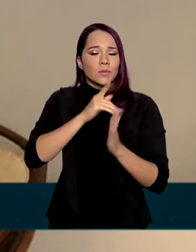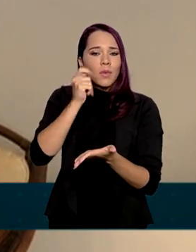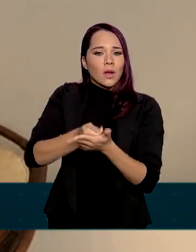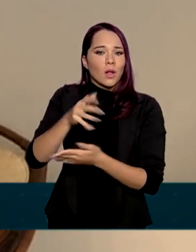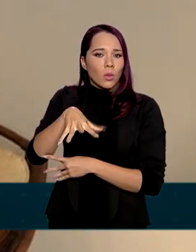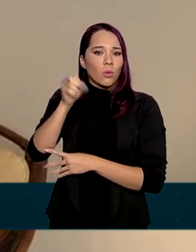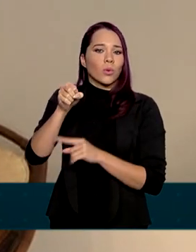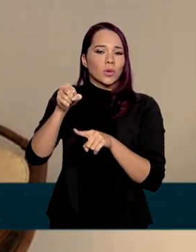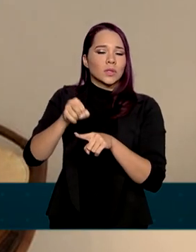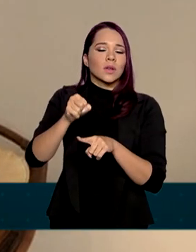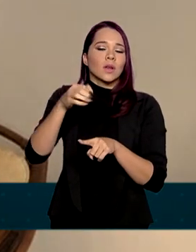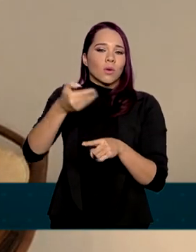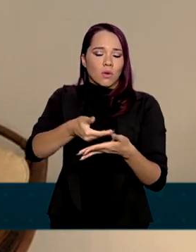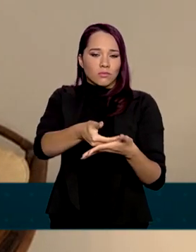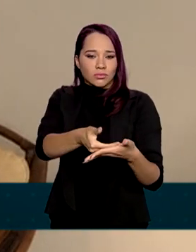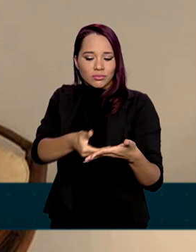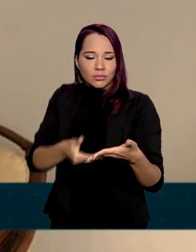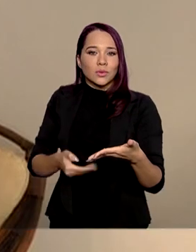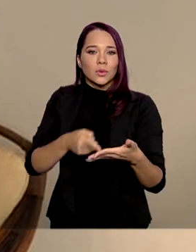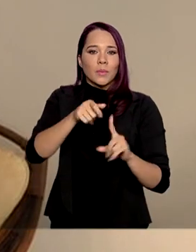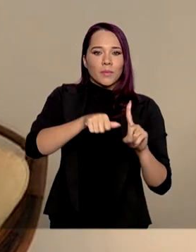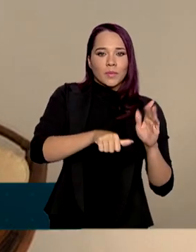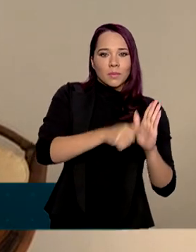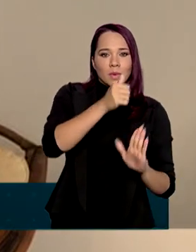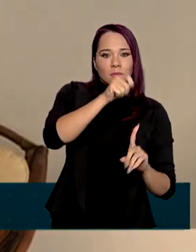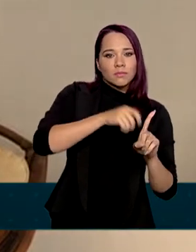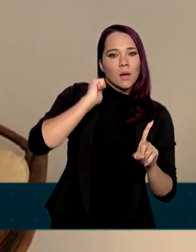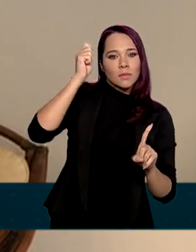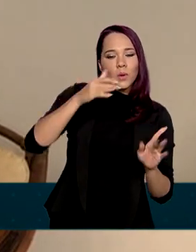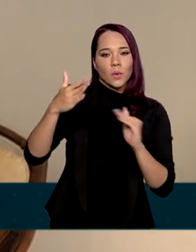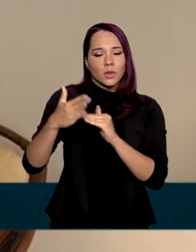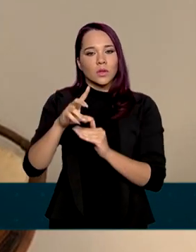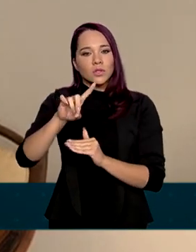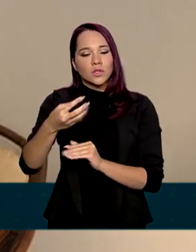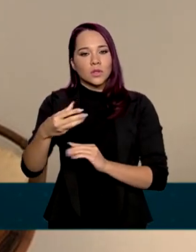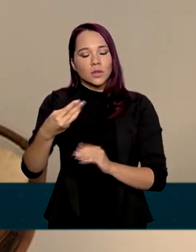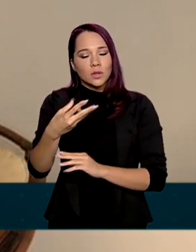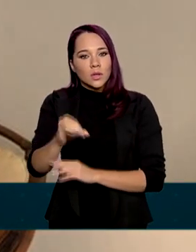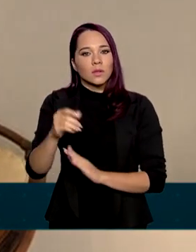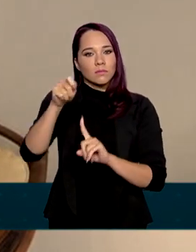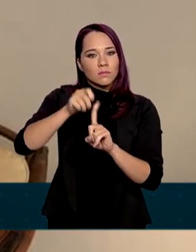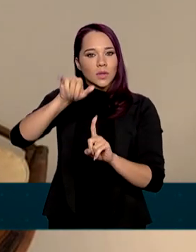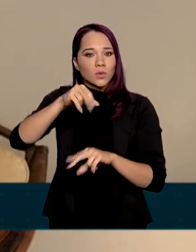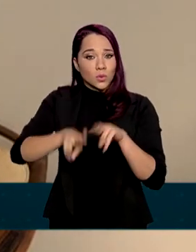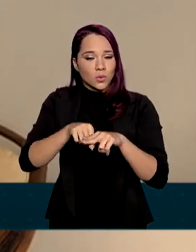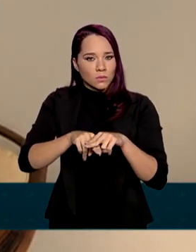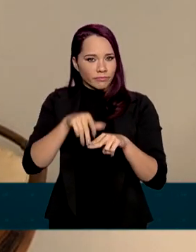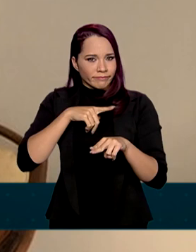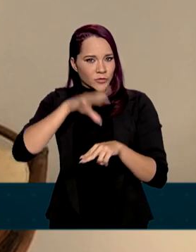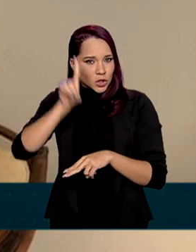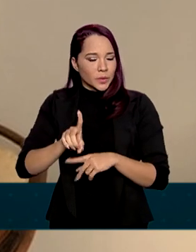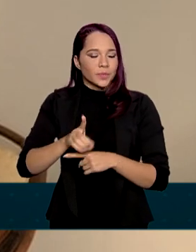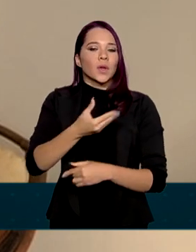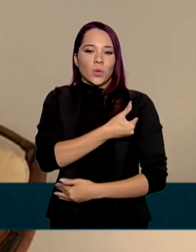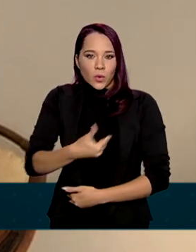energia nas faturas emitidas entre 1º de abril a 30 de junho. Para garantir esse desconto, o